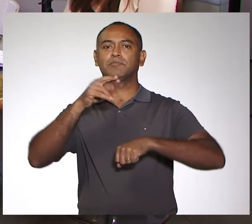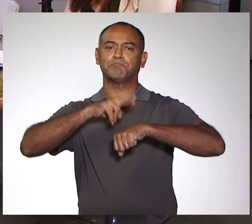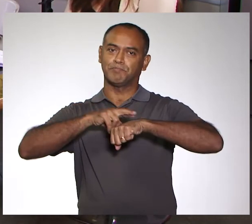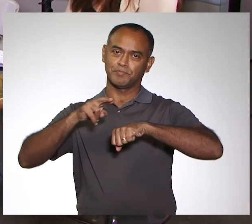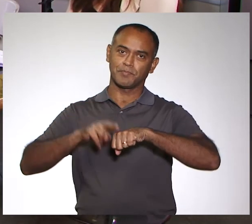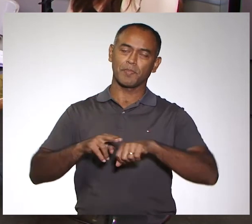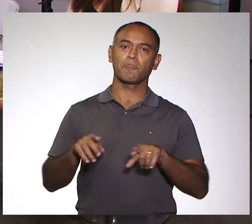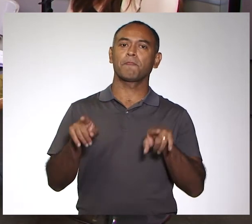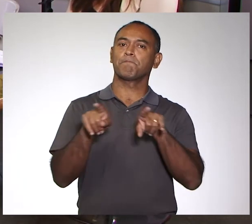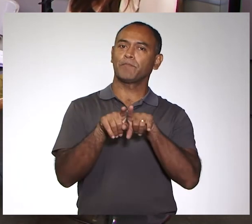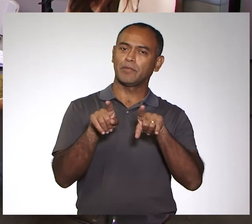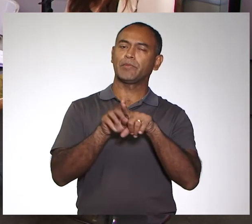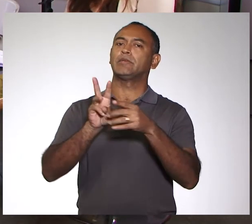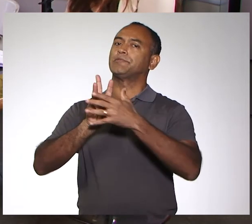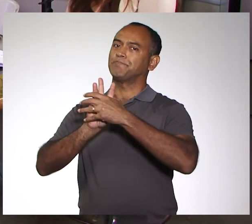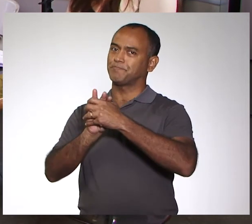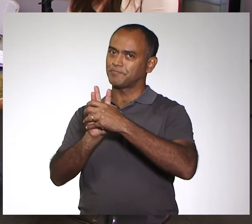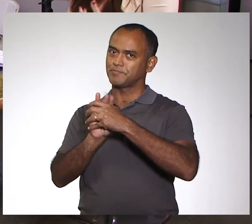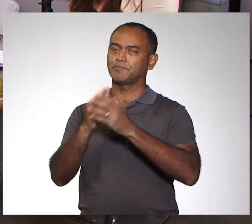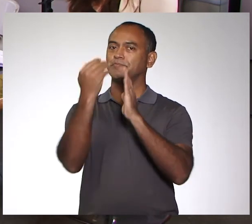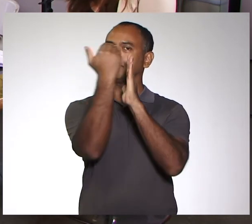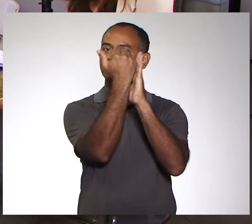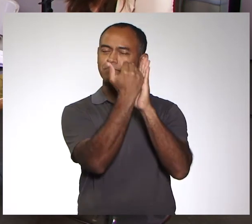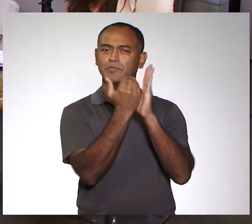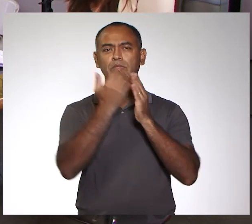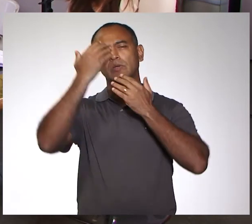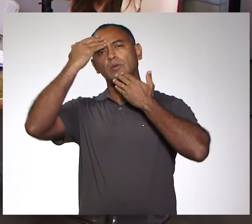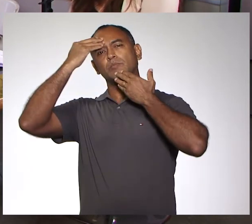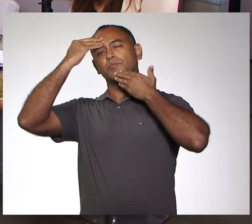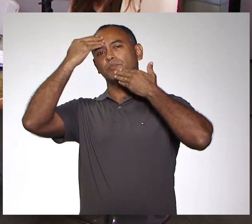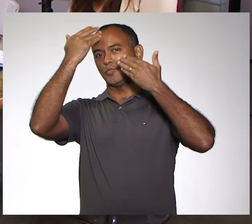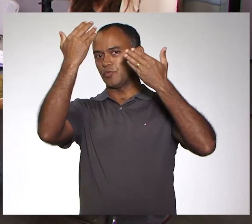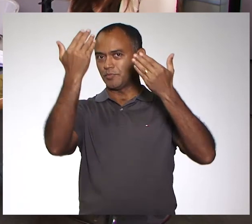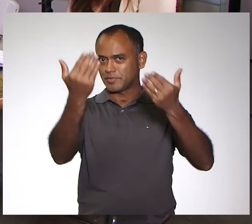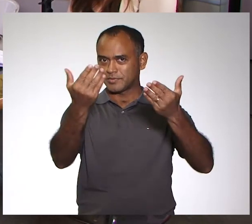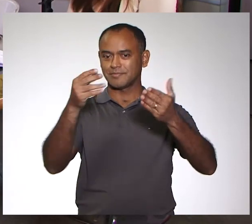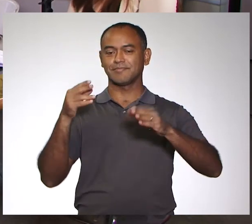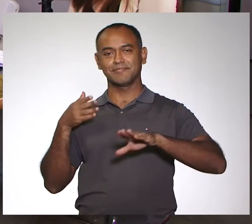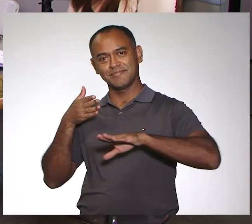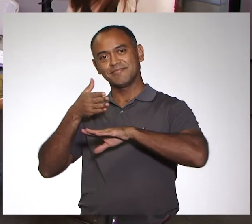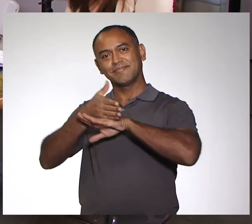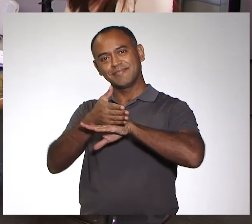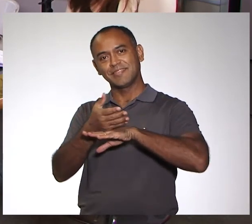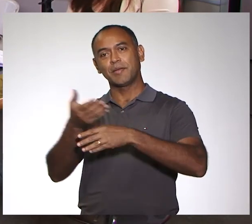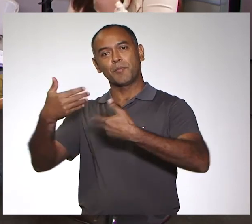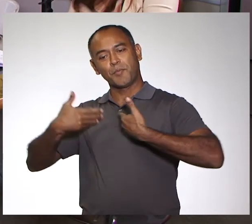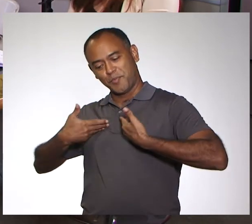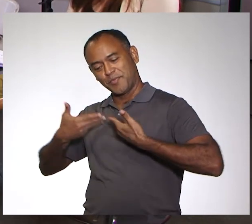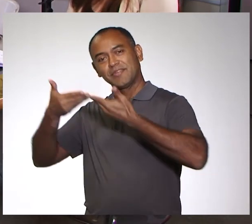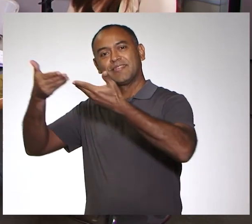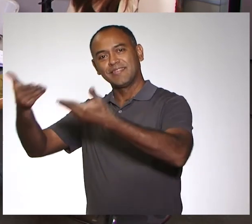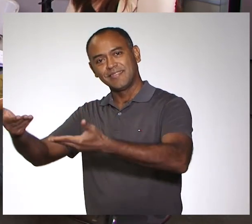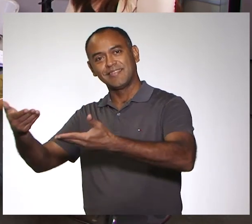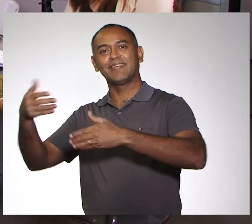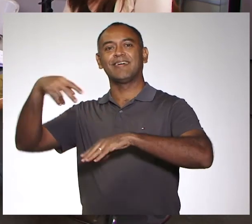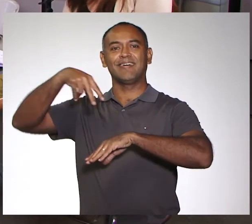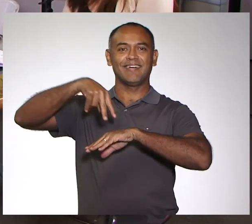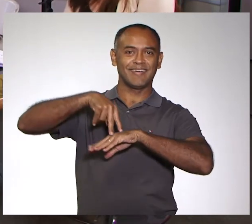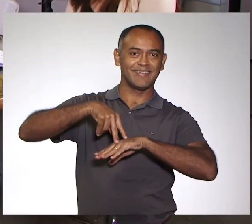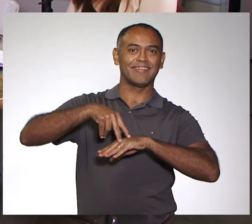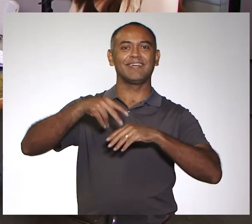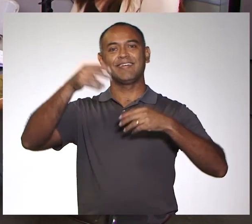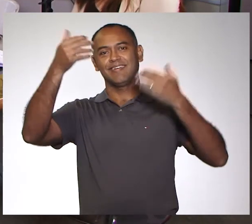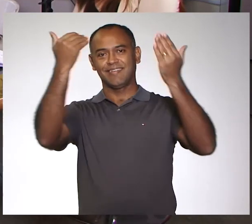deles para o Estado e também da nossa universidade e do nosso programa. Agradeço, muito obrigada pela participação, pelo convite para